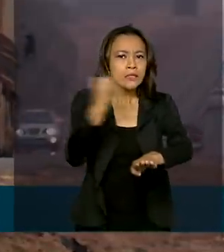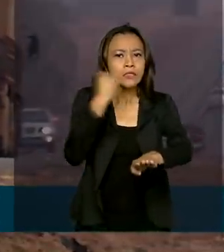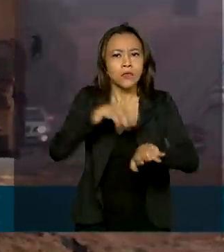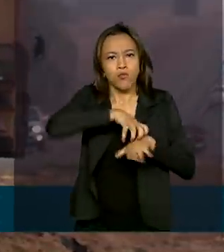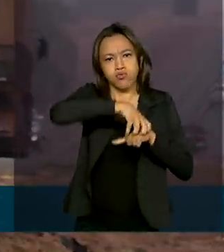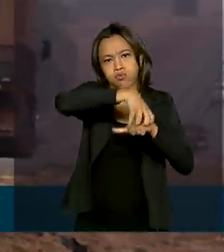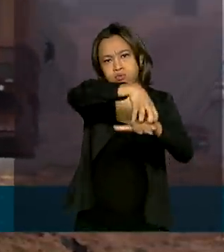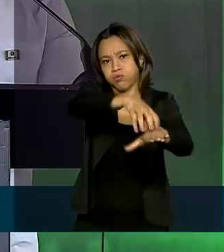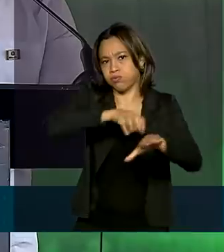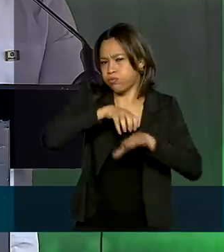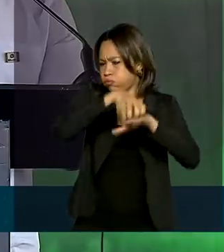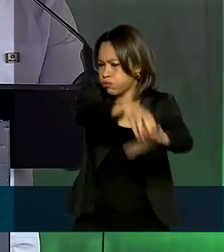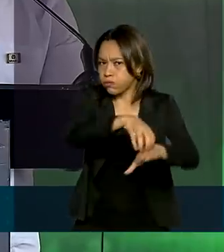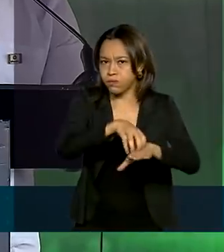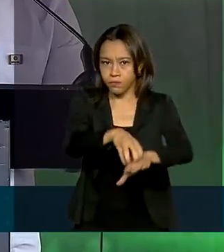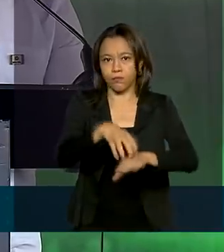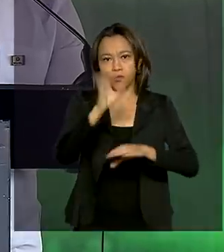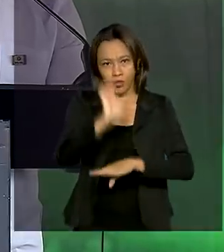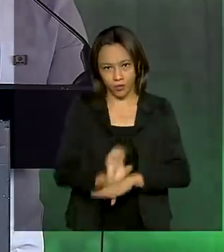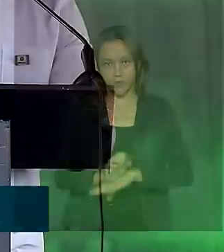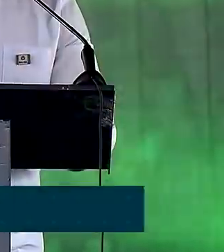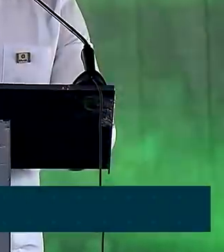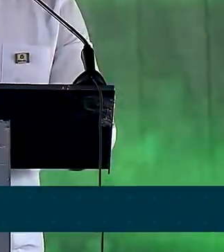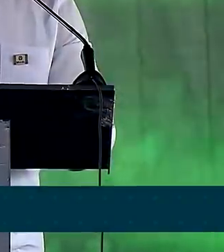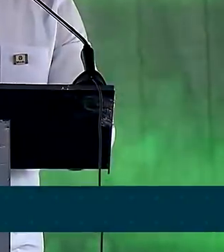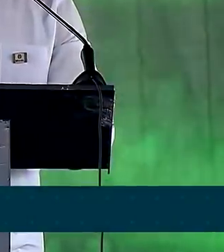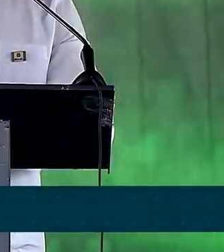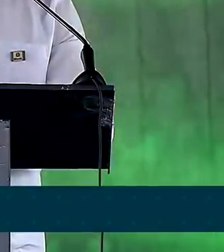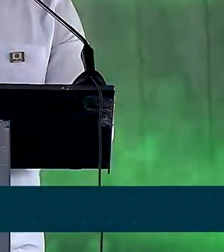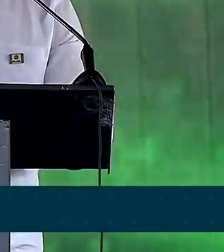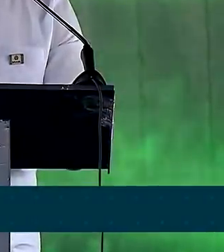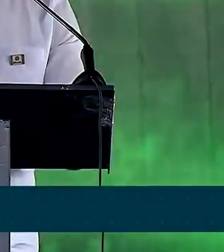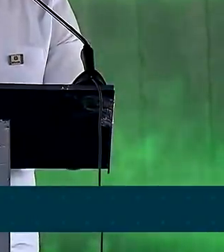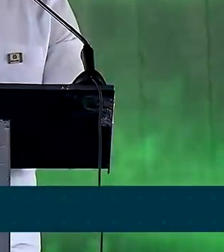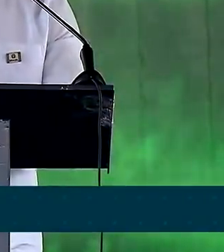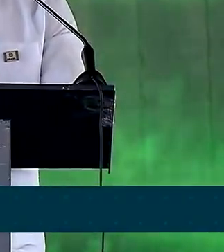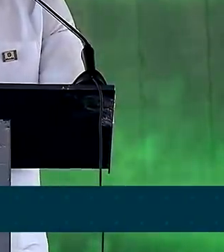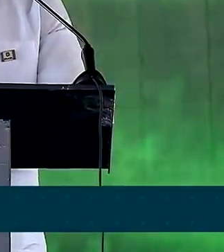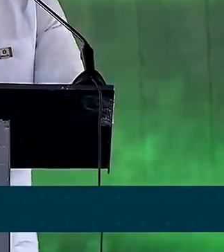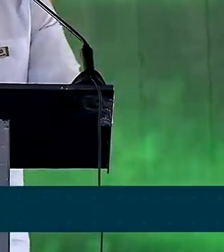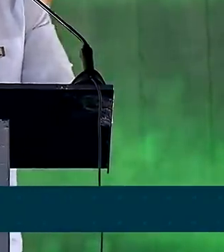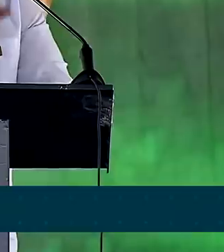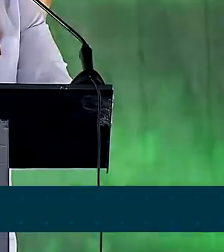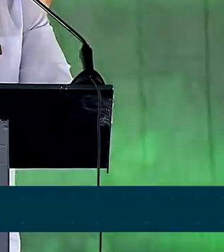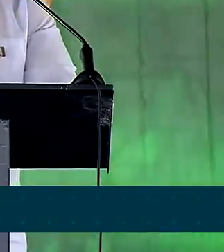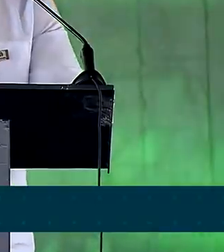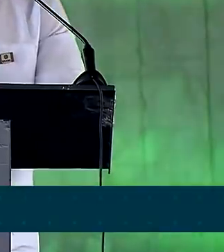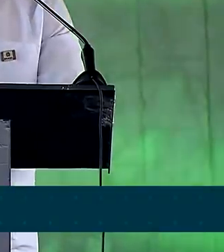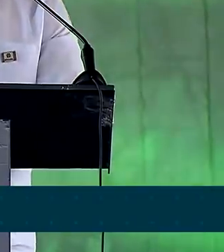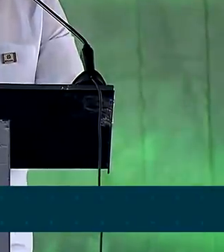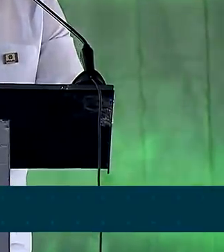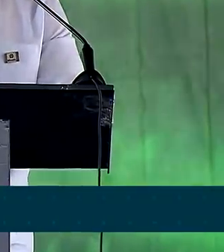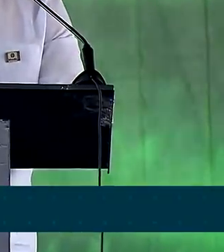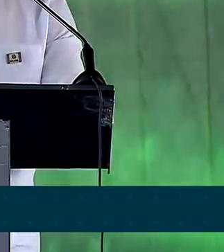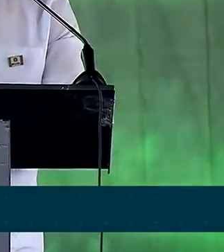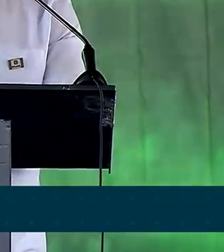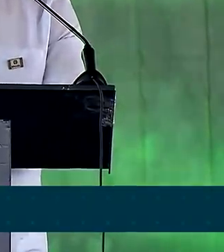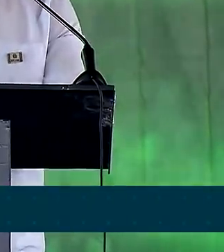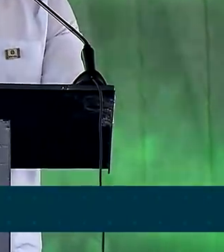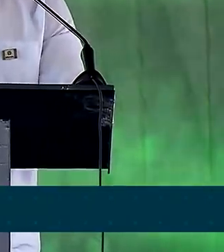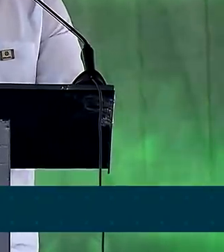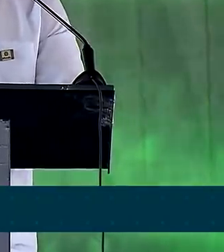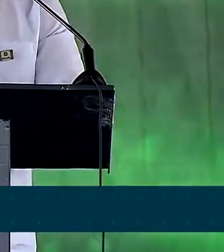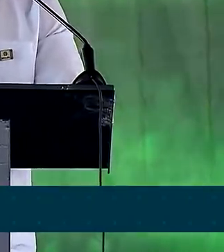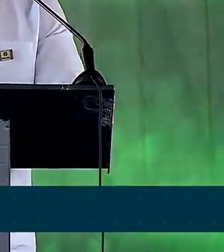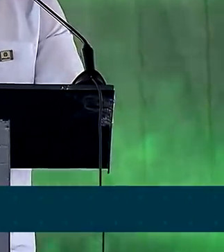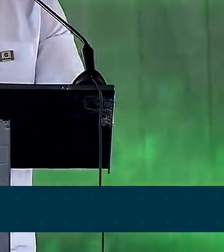agrícola de Mato Grosso. Não é só o 63, é a 242, é a 158, é a 174, é a 364